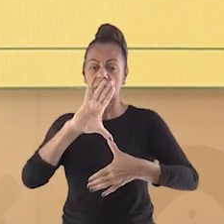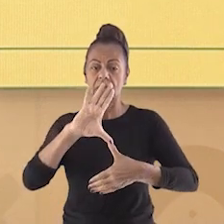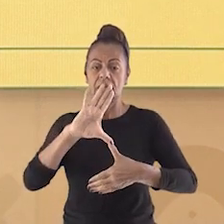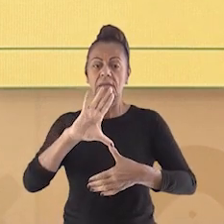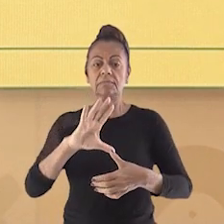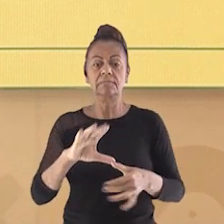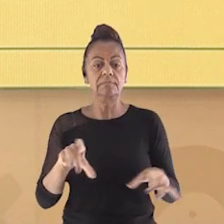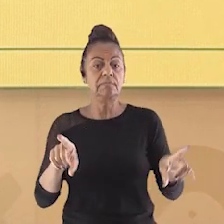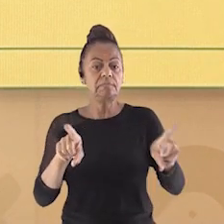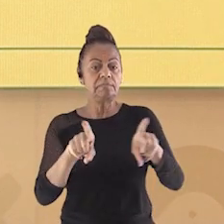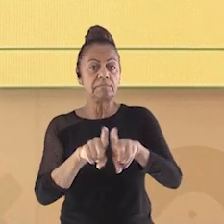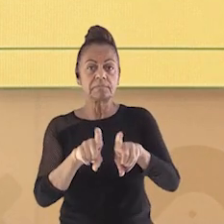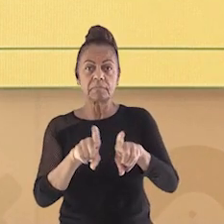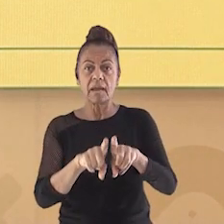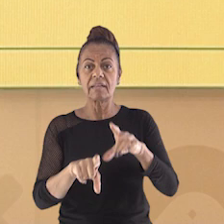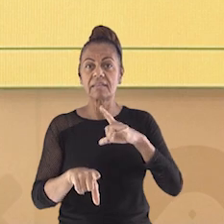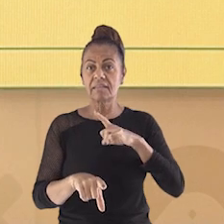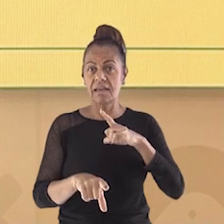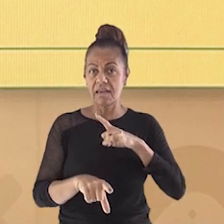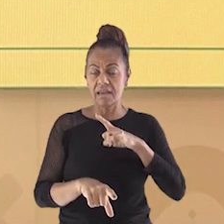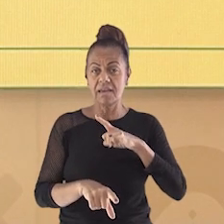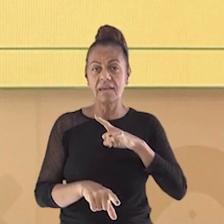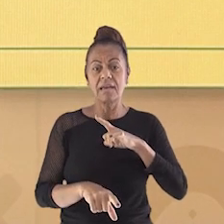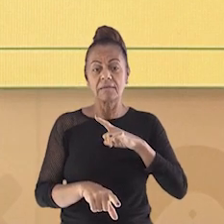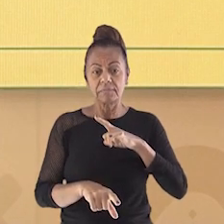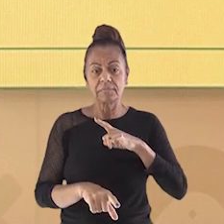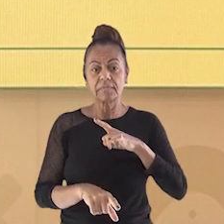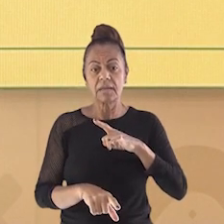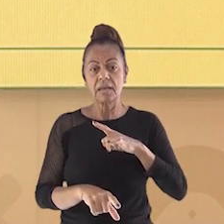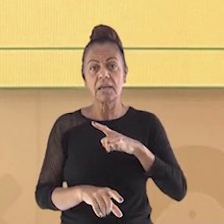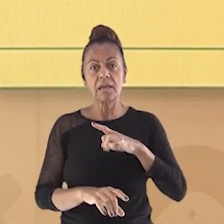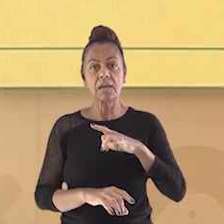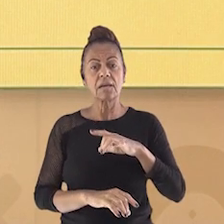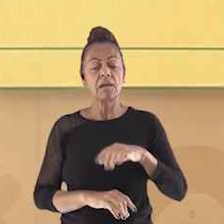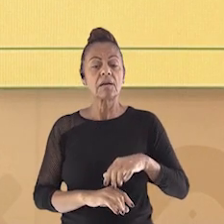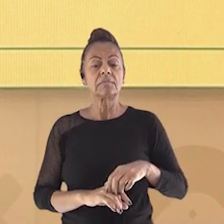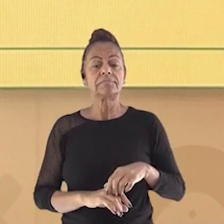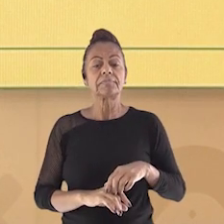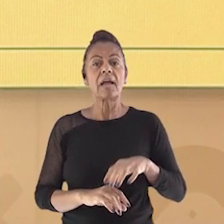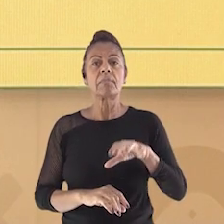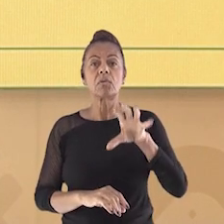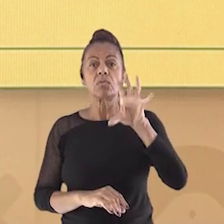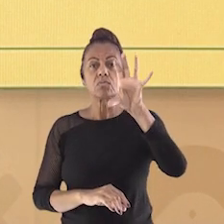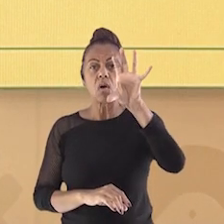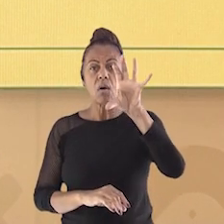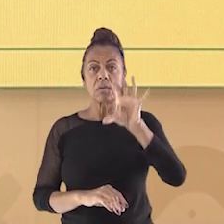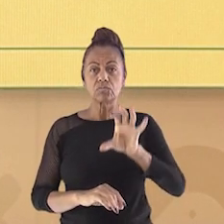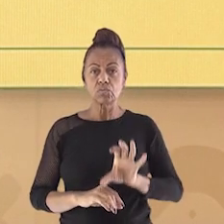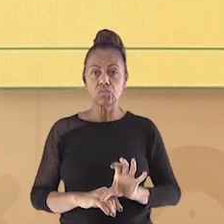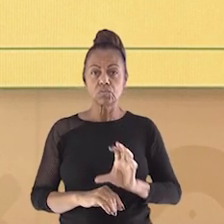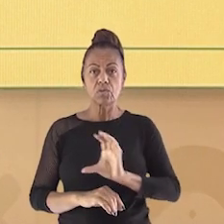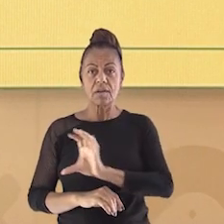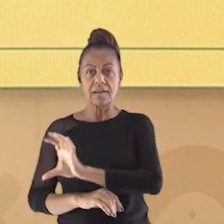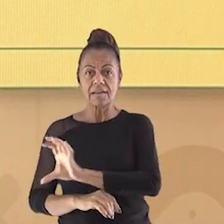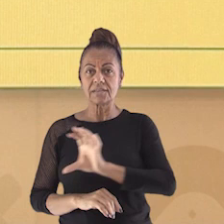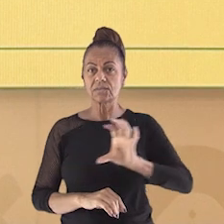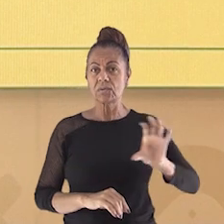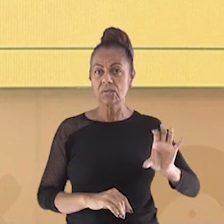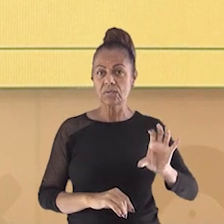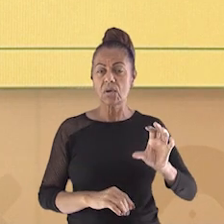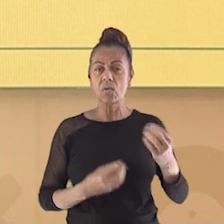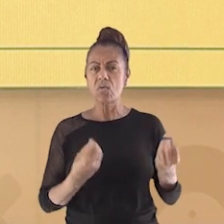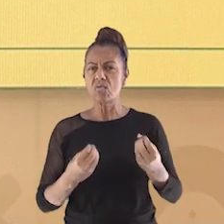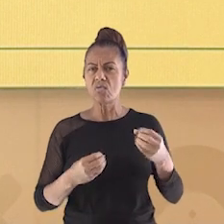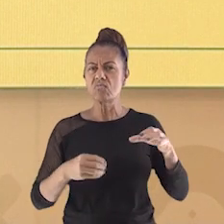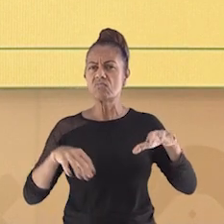pontos cardeais do mapa, para que o leitor do mapa consiga interpretar a posição em que o território se